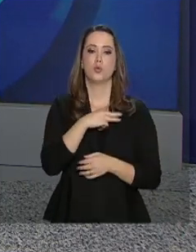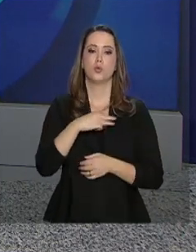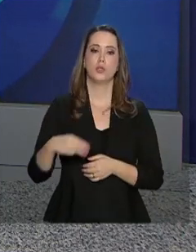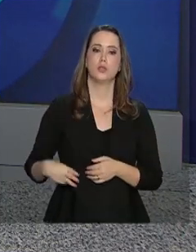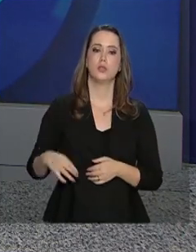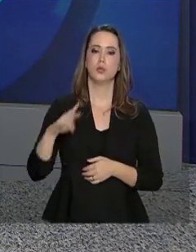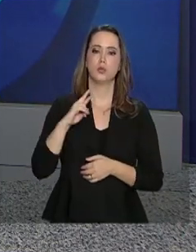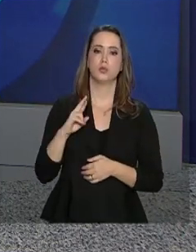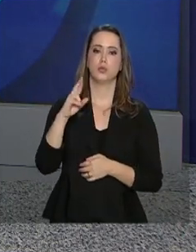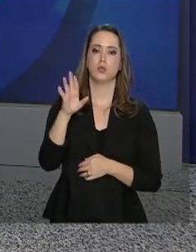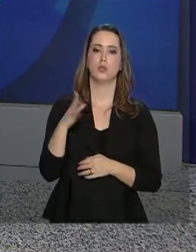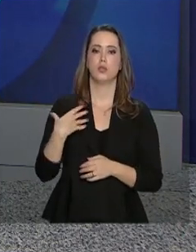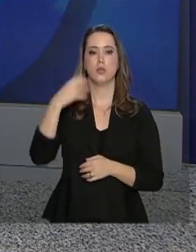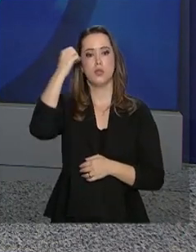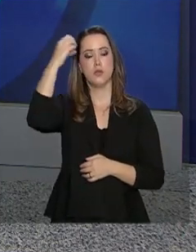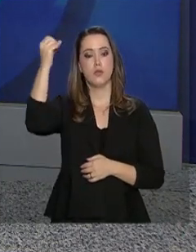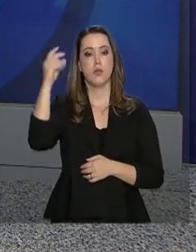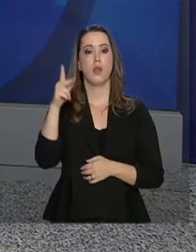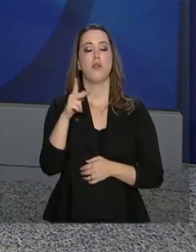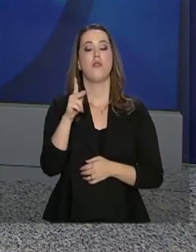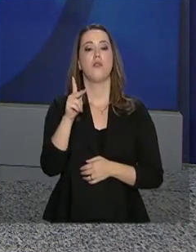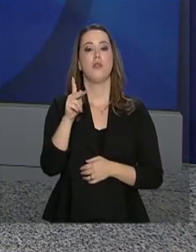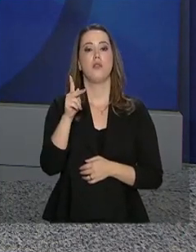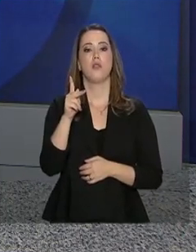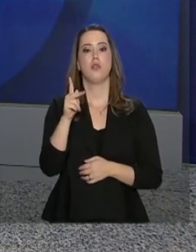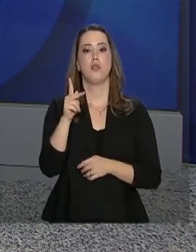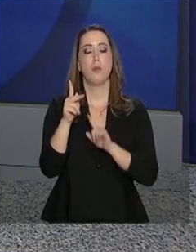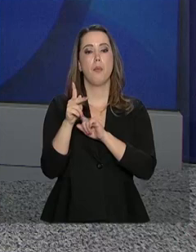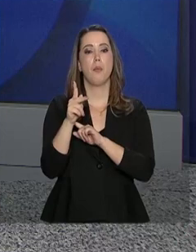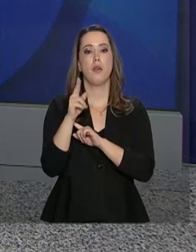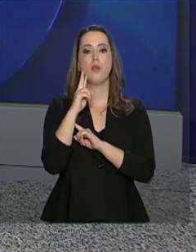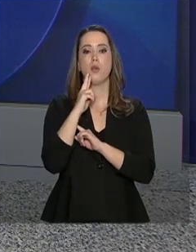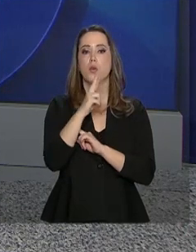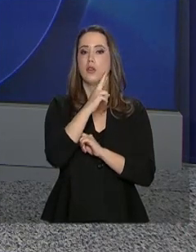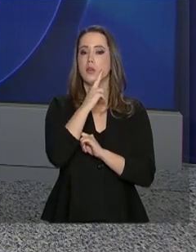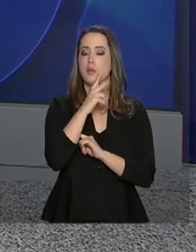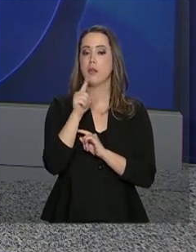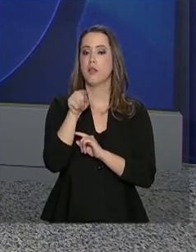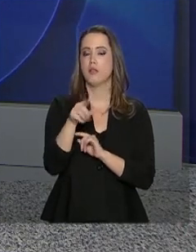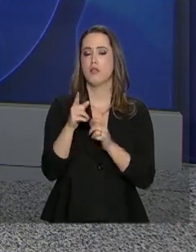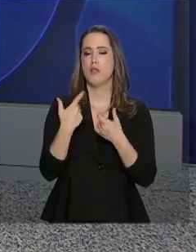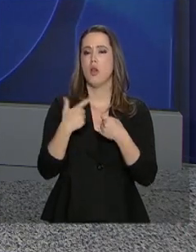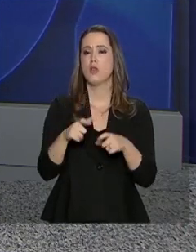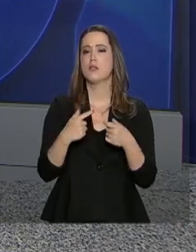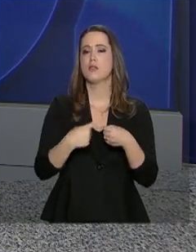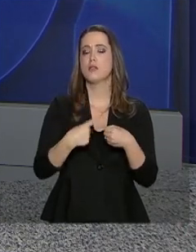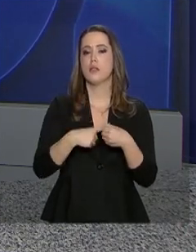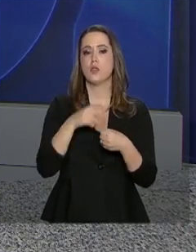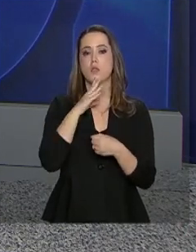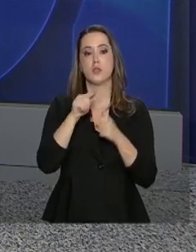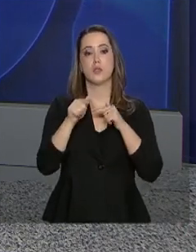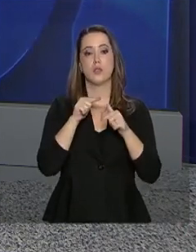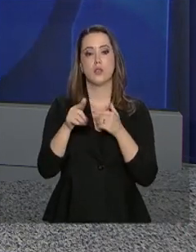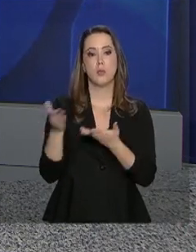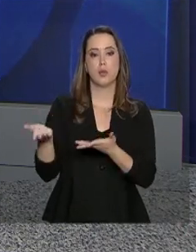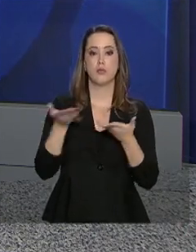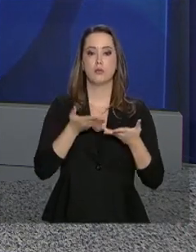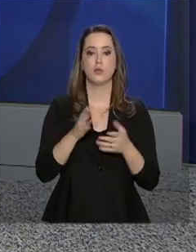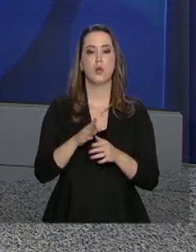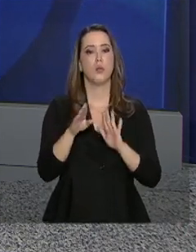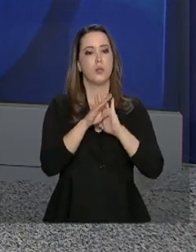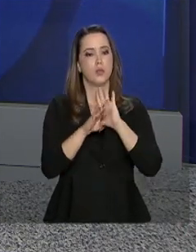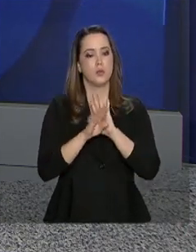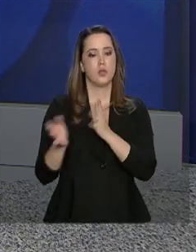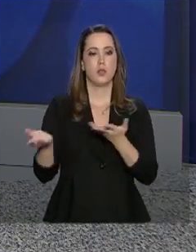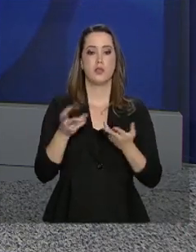ministros e autoridades embarca para Pacairama, em Roraima. O grupo vai conhecer o trabalho da Operação Acolhida. O